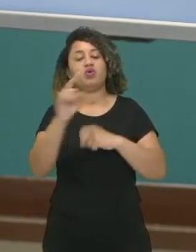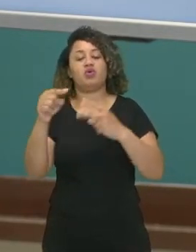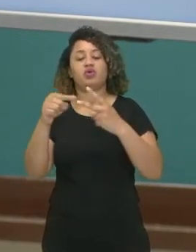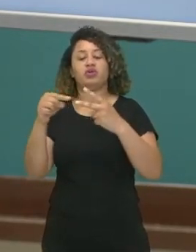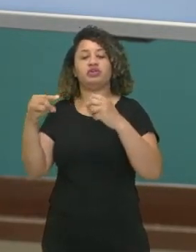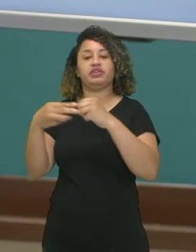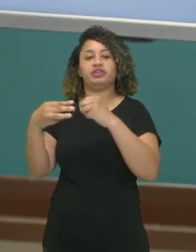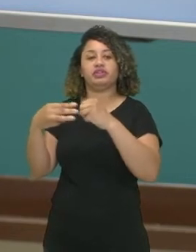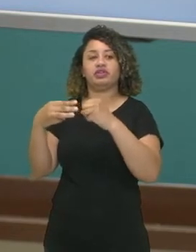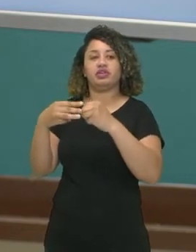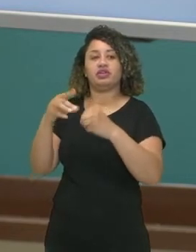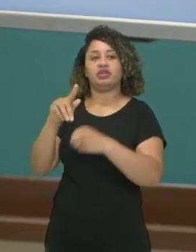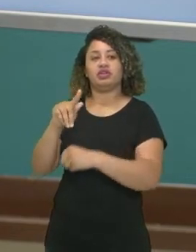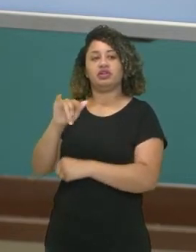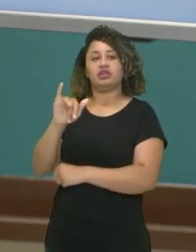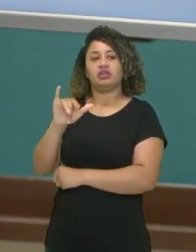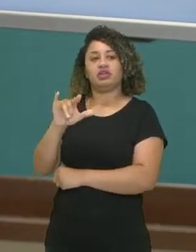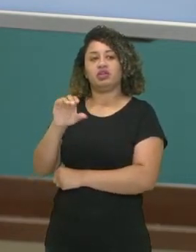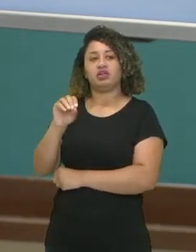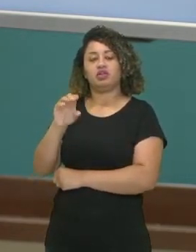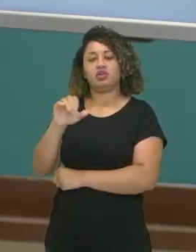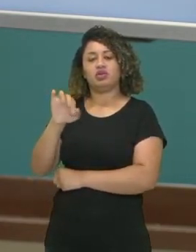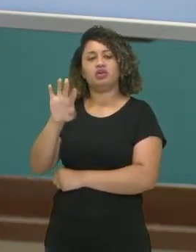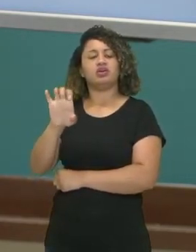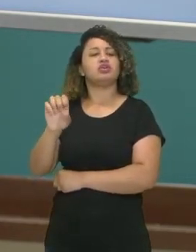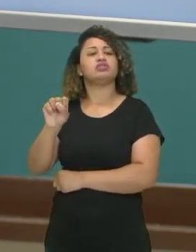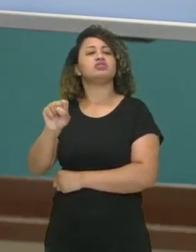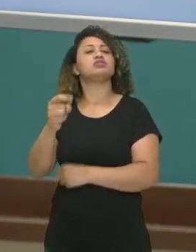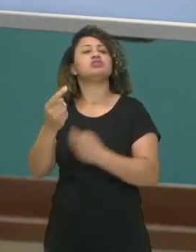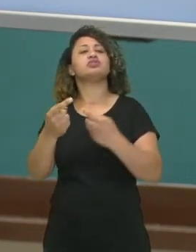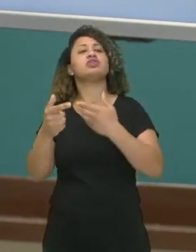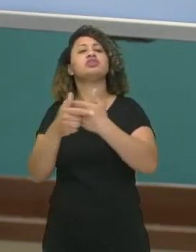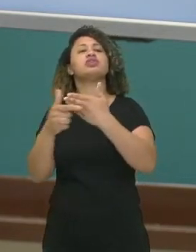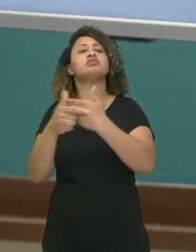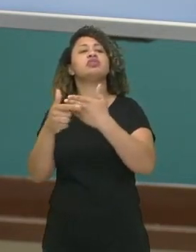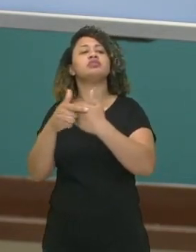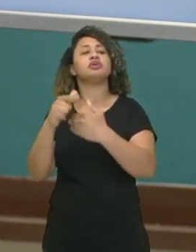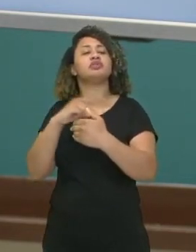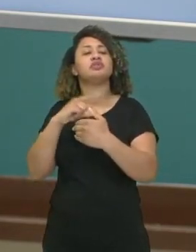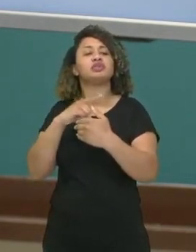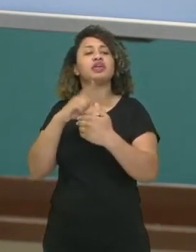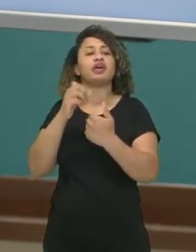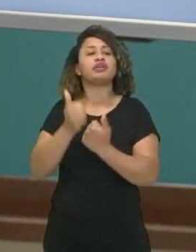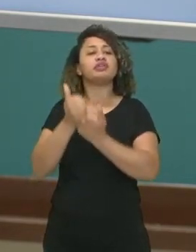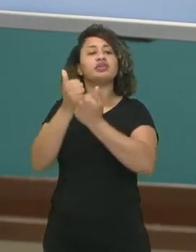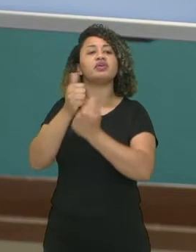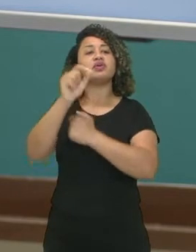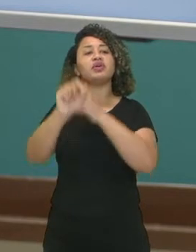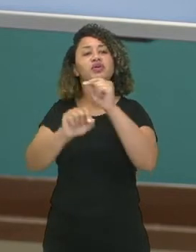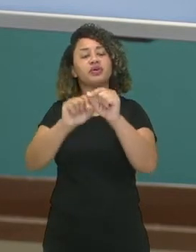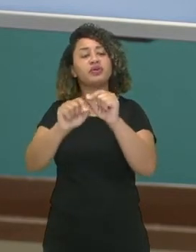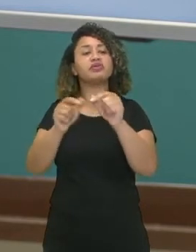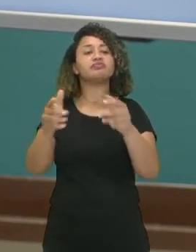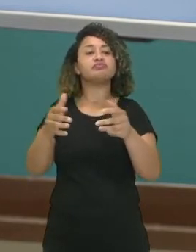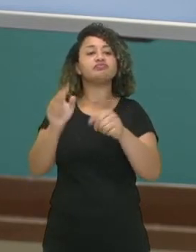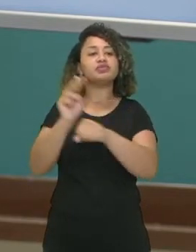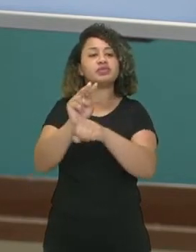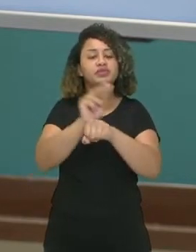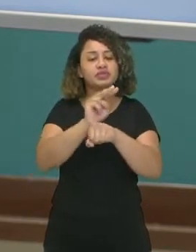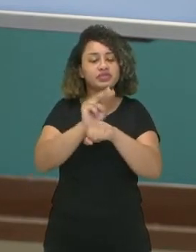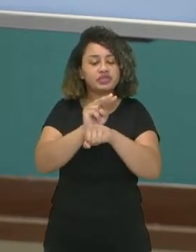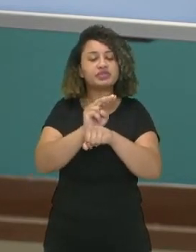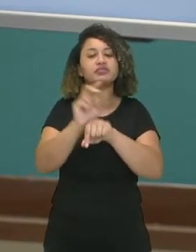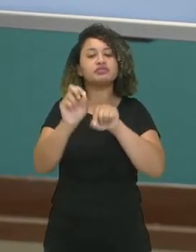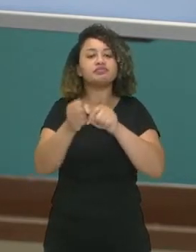gliais. E qual é a função desses gliócitos? Sustentar, proteger e